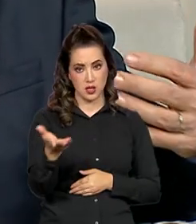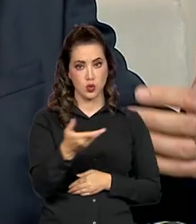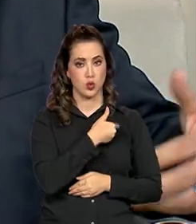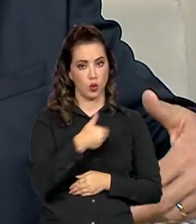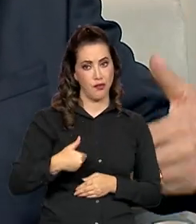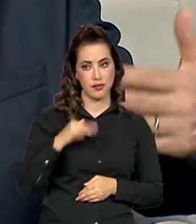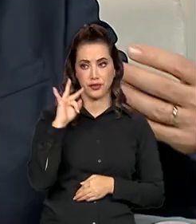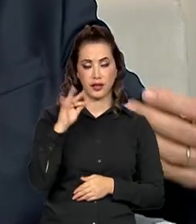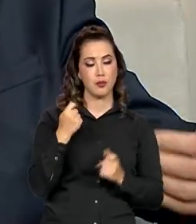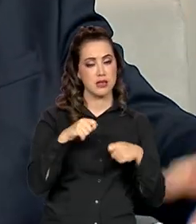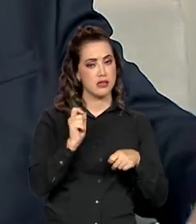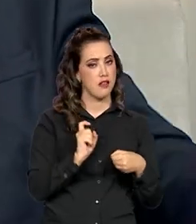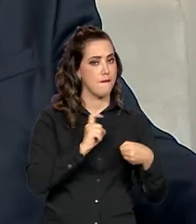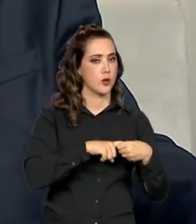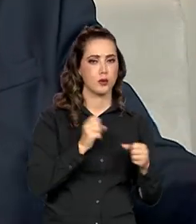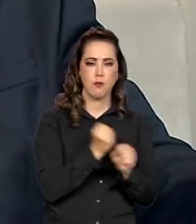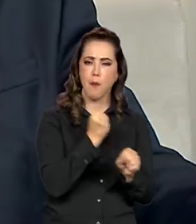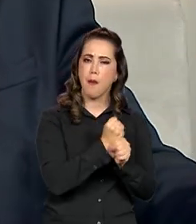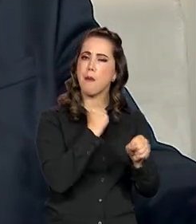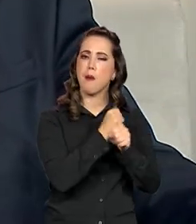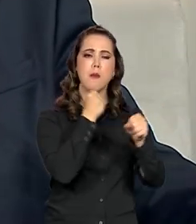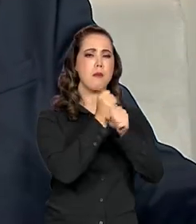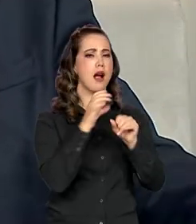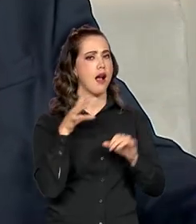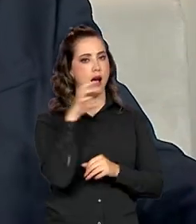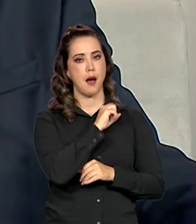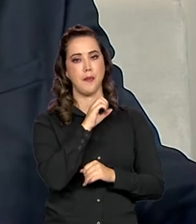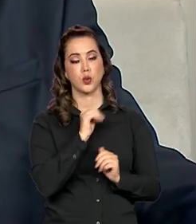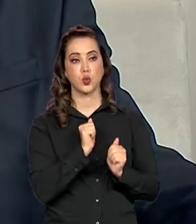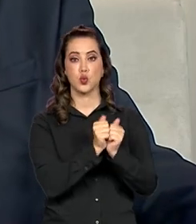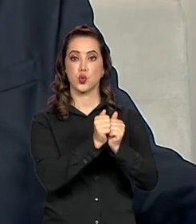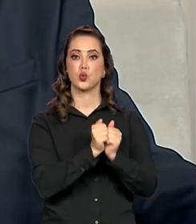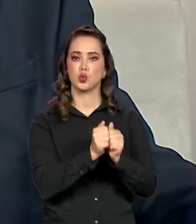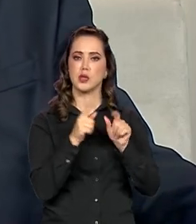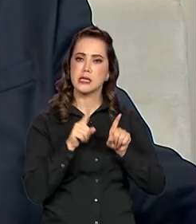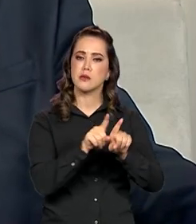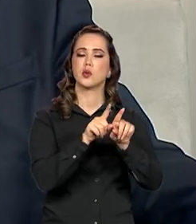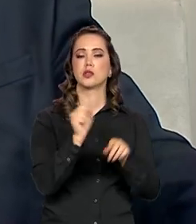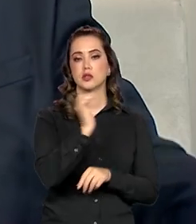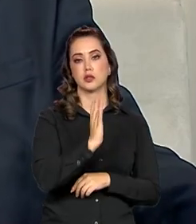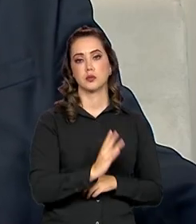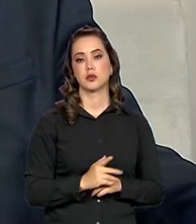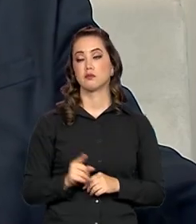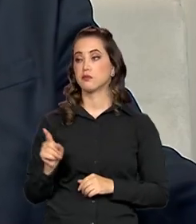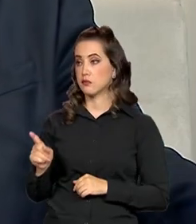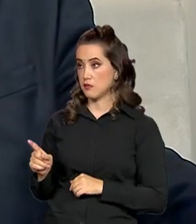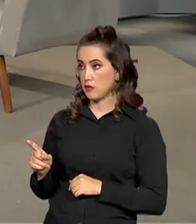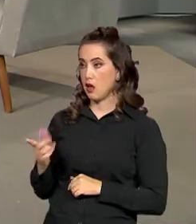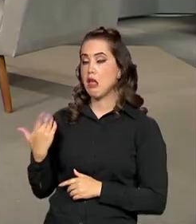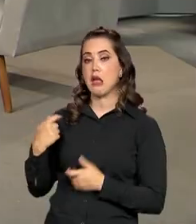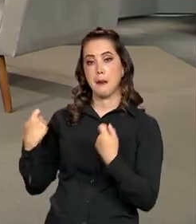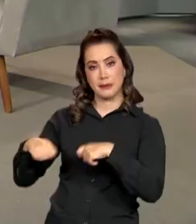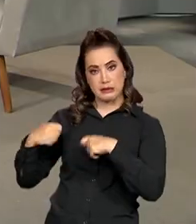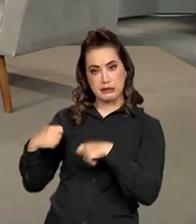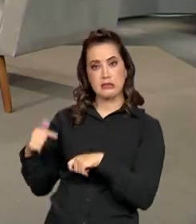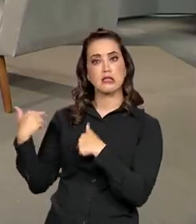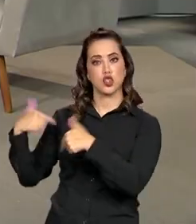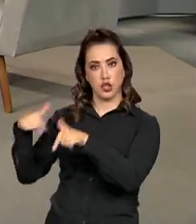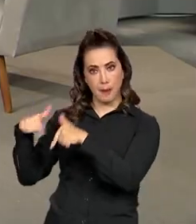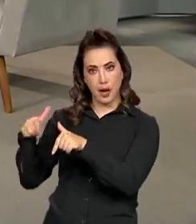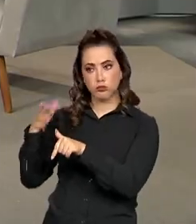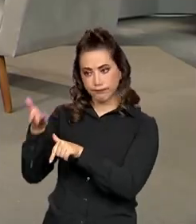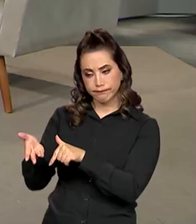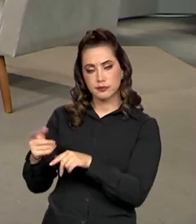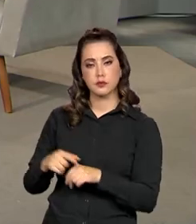praticamente de forma simultânea no Brasil. Eu tenho certeza que isso vai dar um E são setores intensivos em mão de obra, Intensivos em mão de obra, que